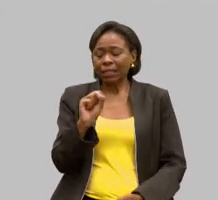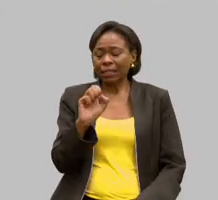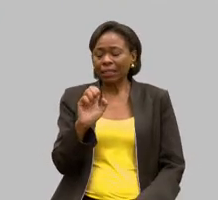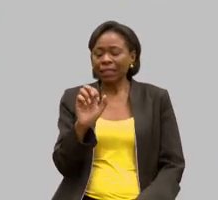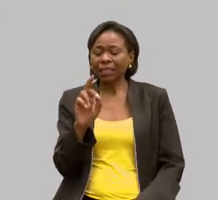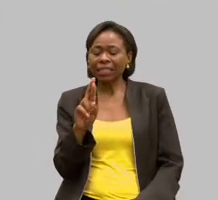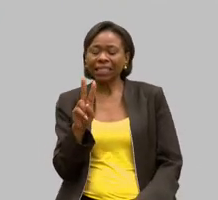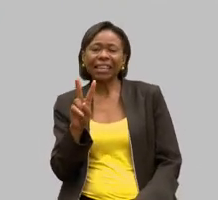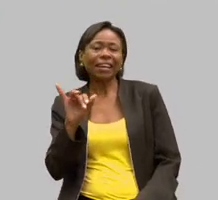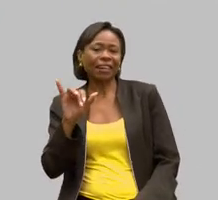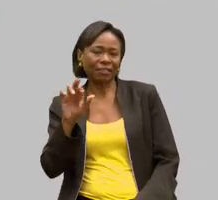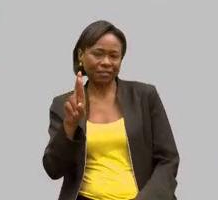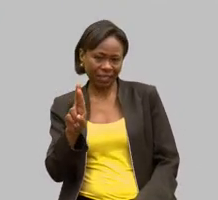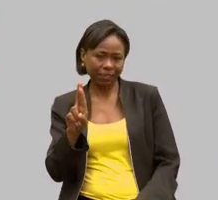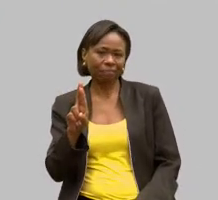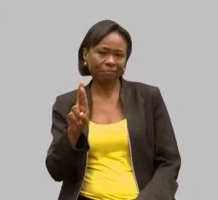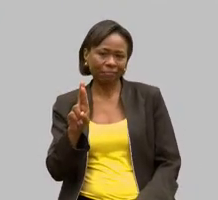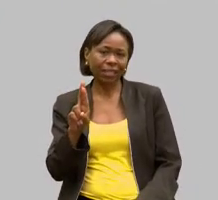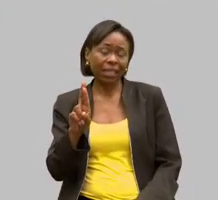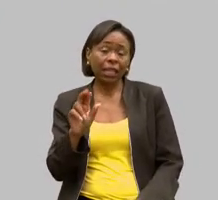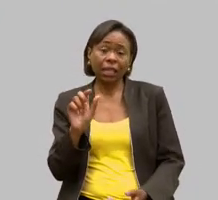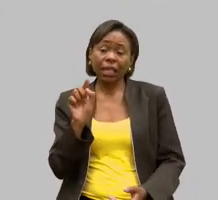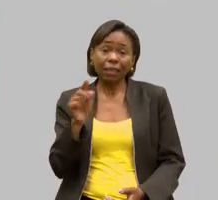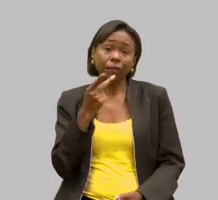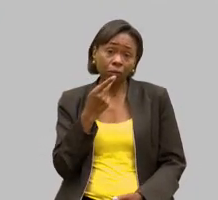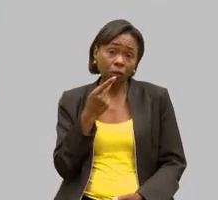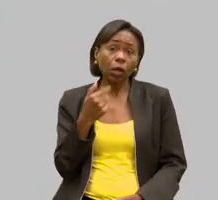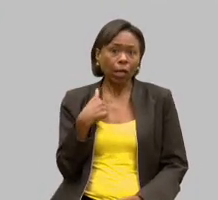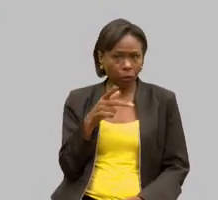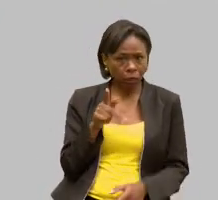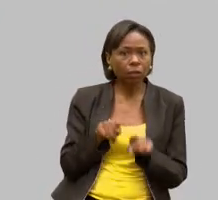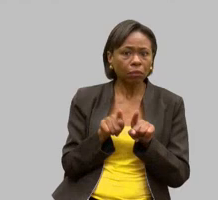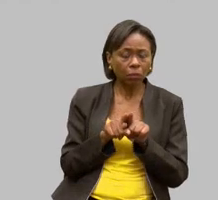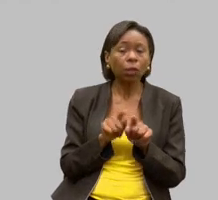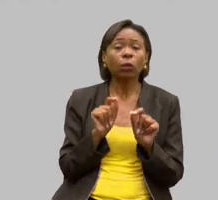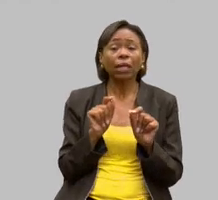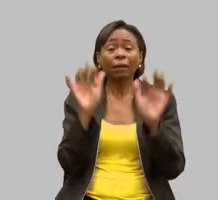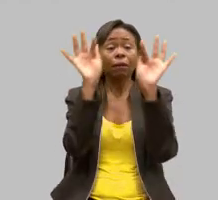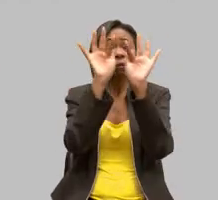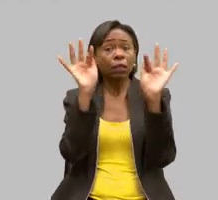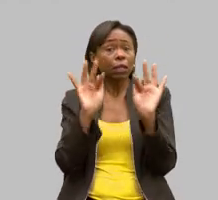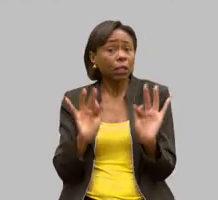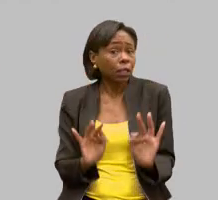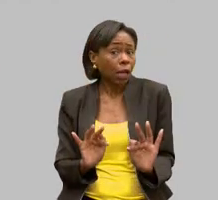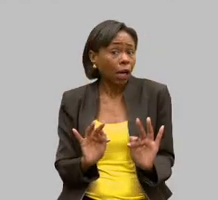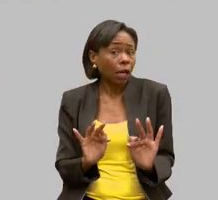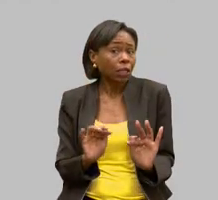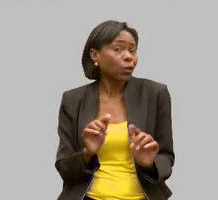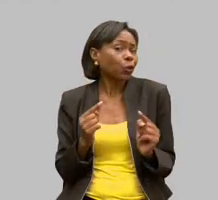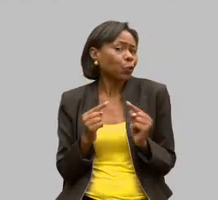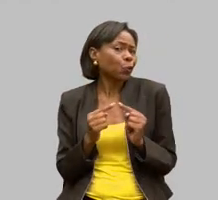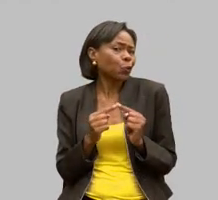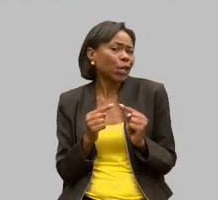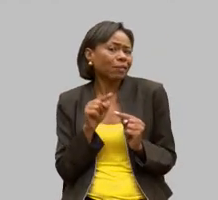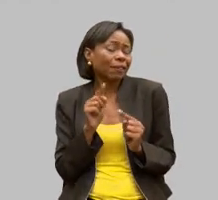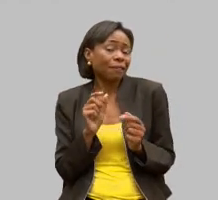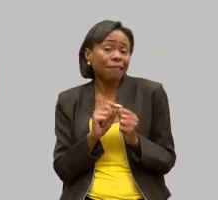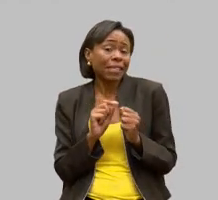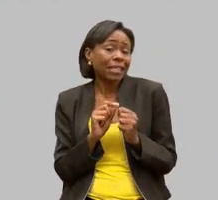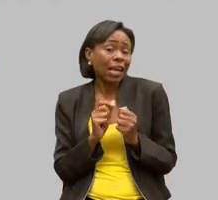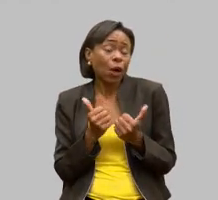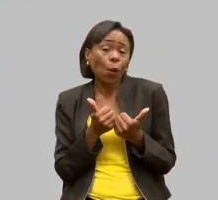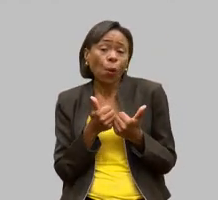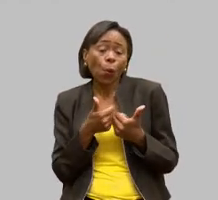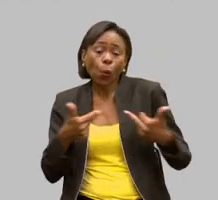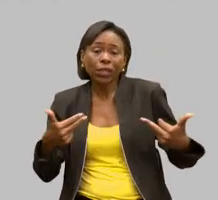felicidade consiste em fazer o bem. E você fazendo o bem, você é feliz. Isso você demonstrou. E eu tenho